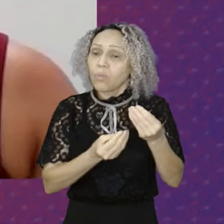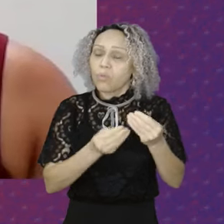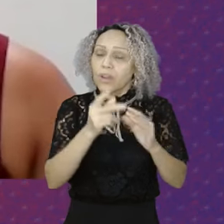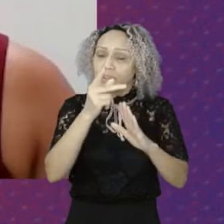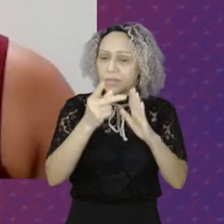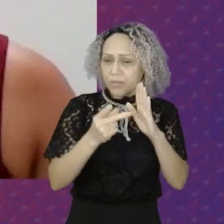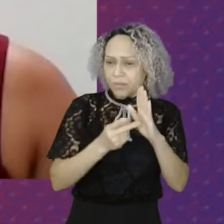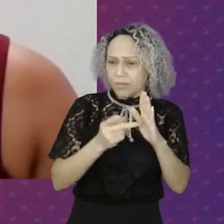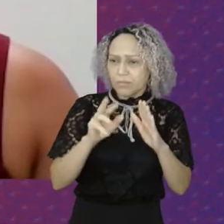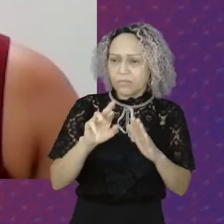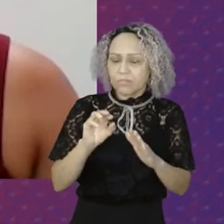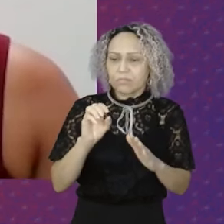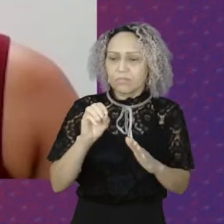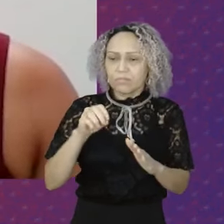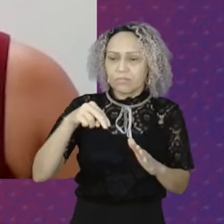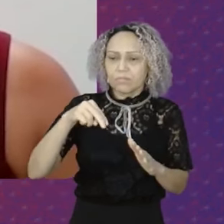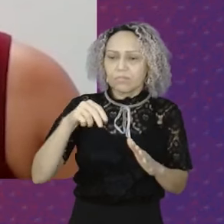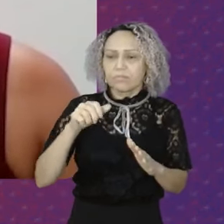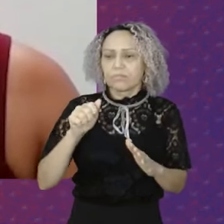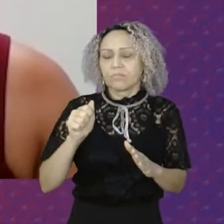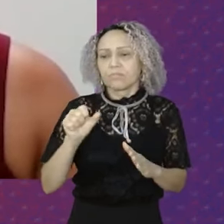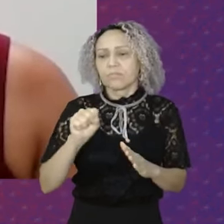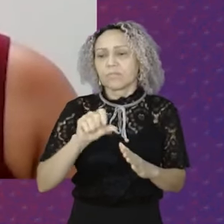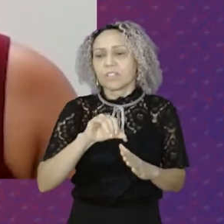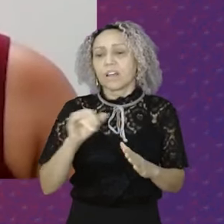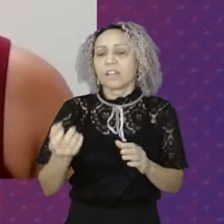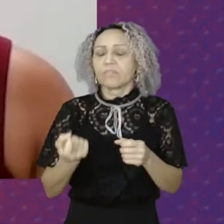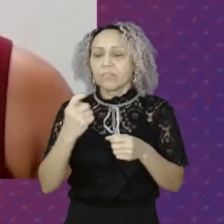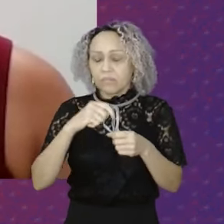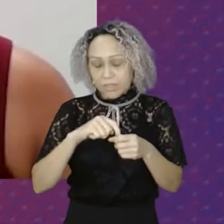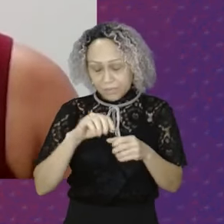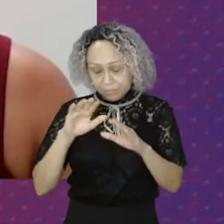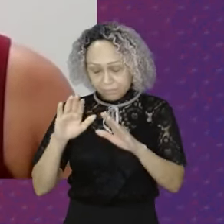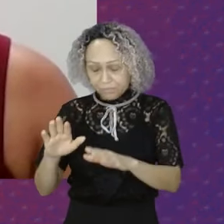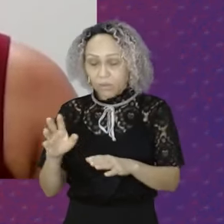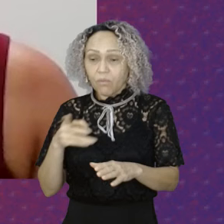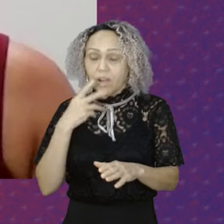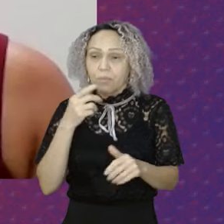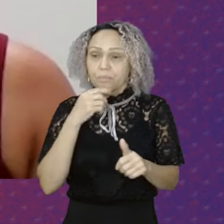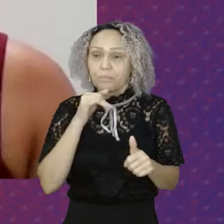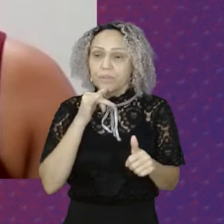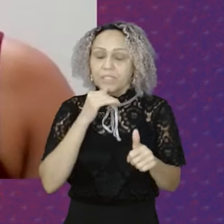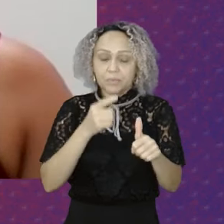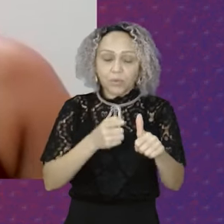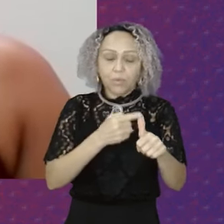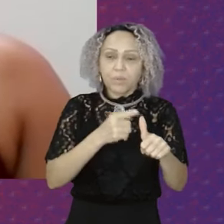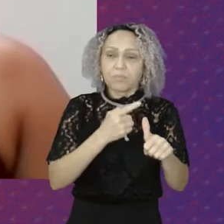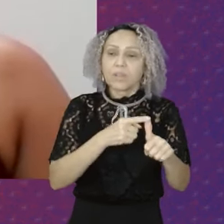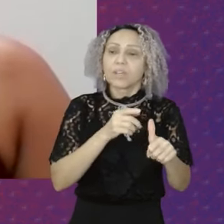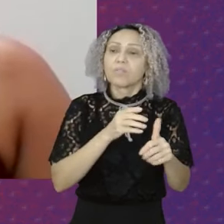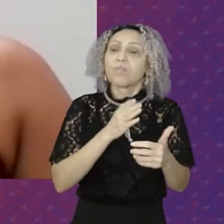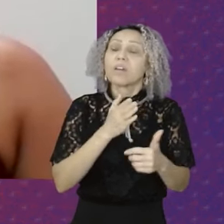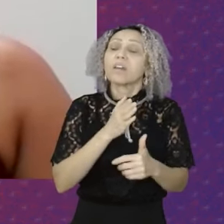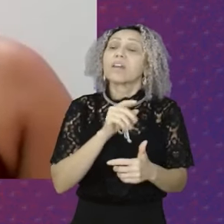primeiro eixo Que é o de enfrentamento A violência contra a mulher Em especial Enfrentamento ao feminicídio